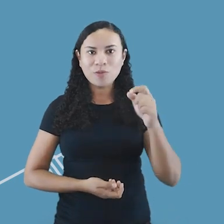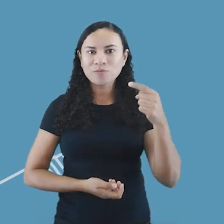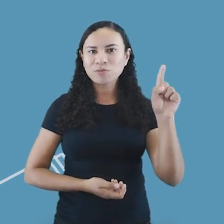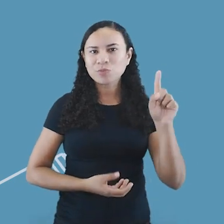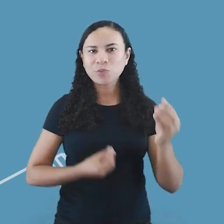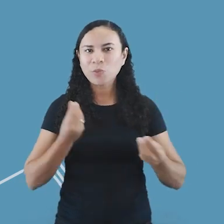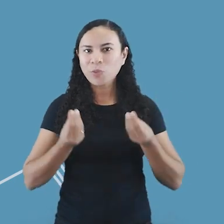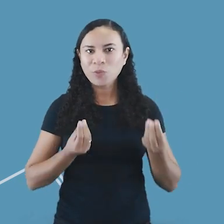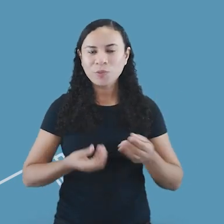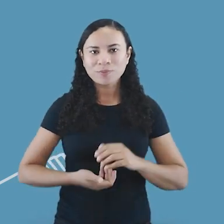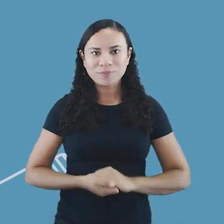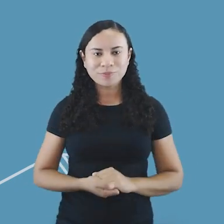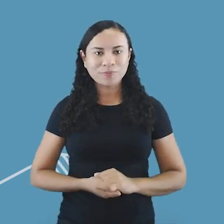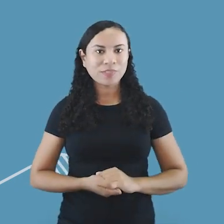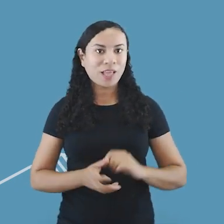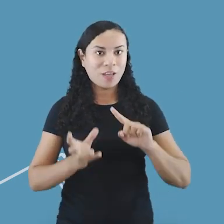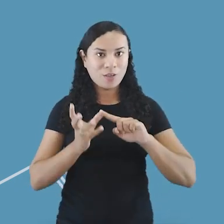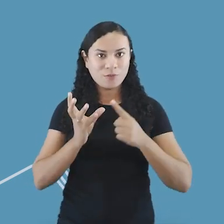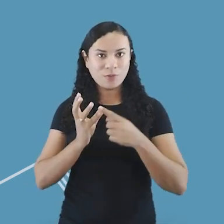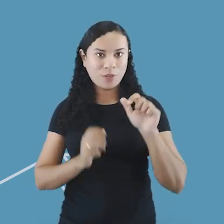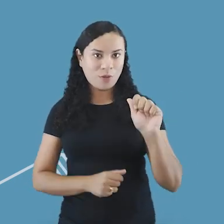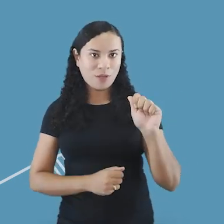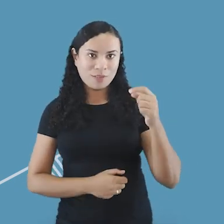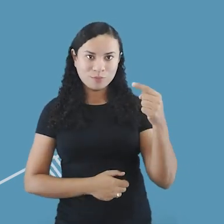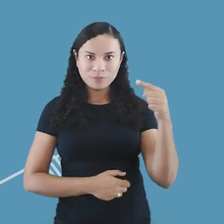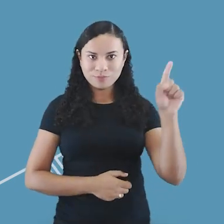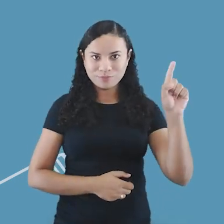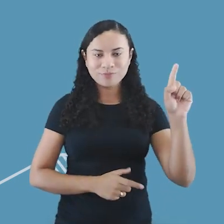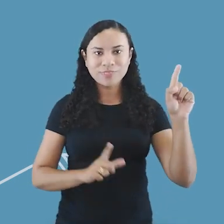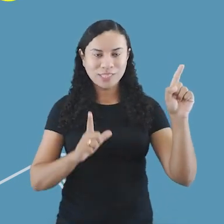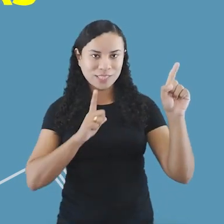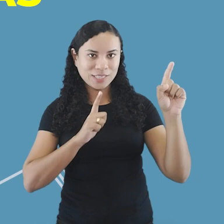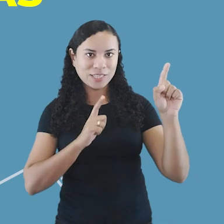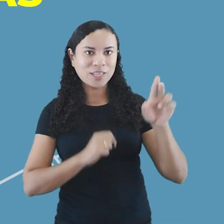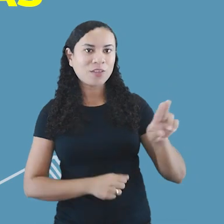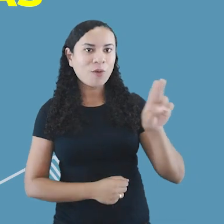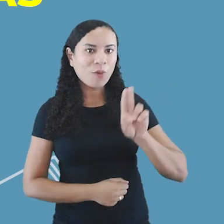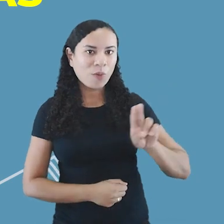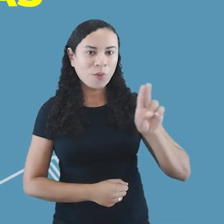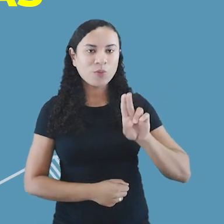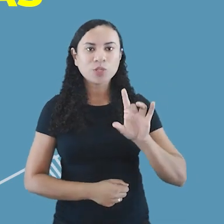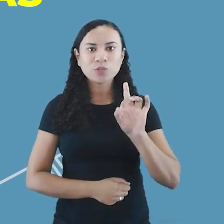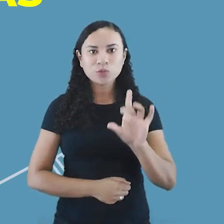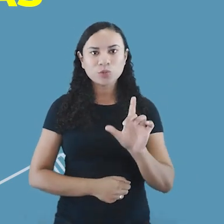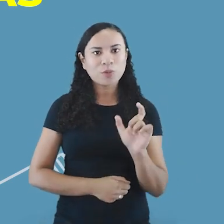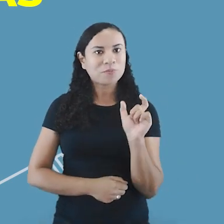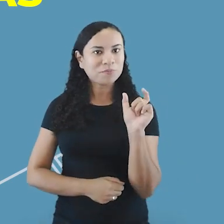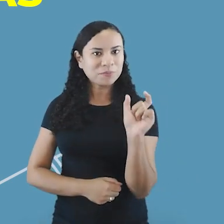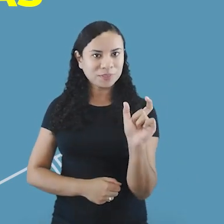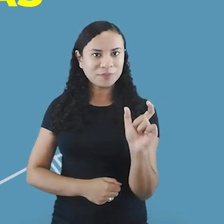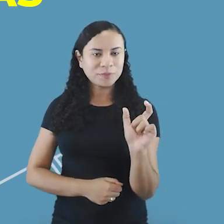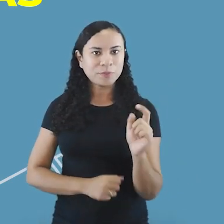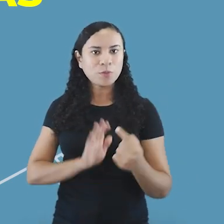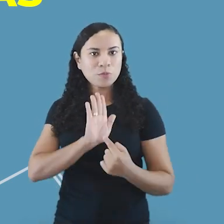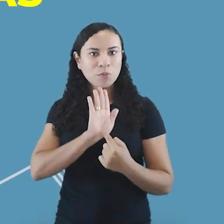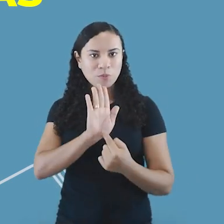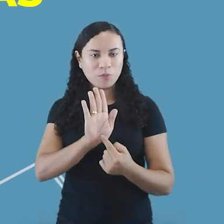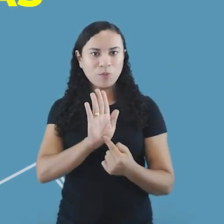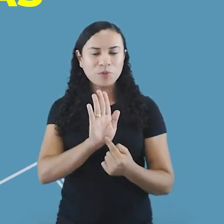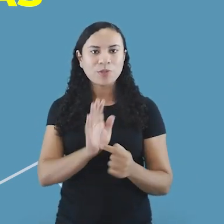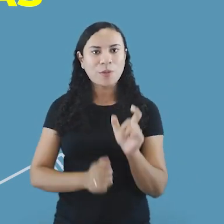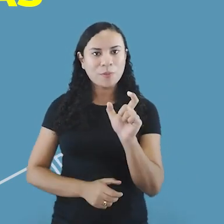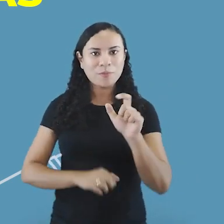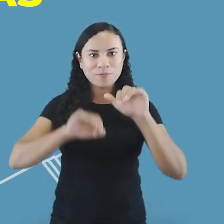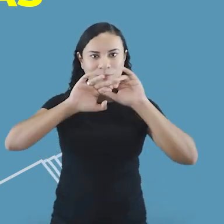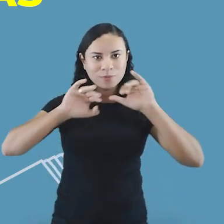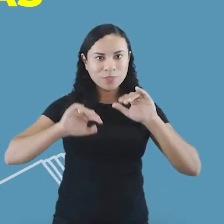agudo? A vogal A acentuada com acento agudo é usada apenas em palavras, para marcar a sílaba